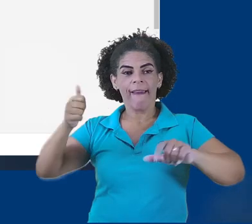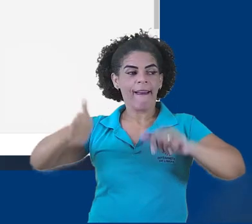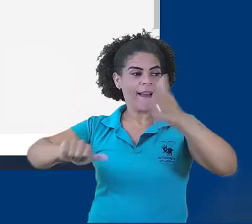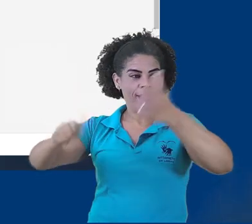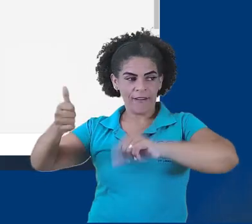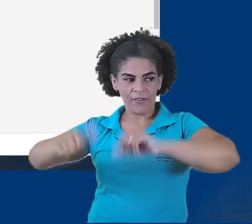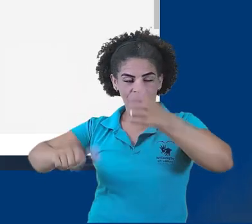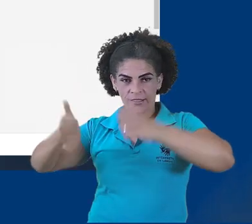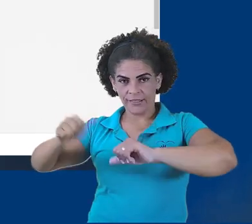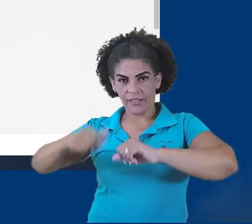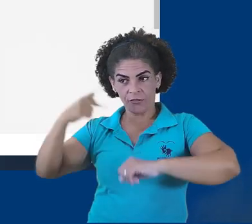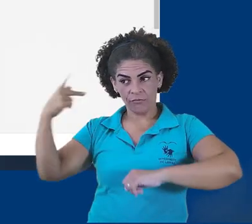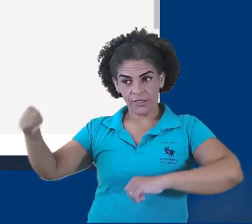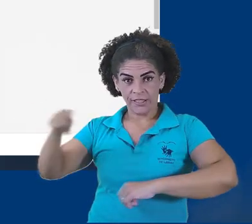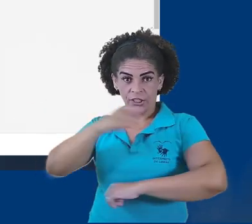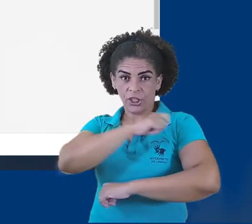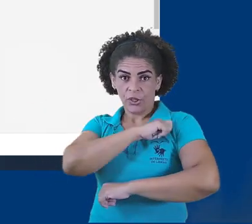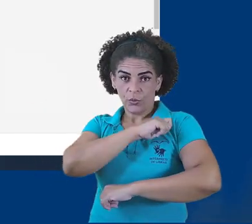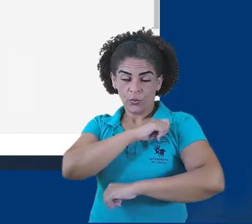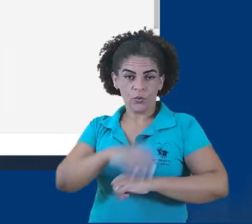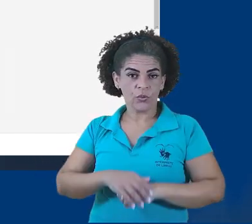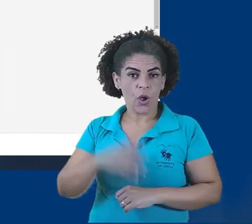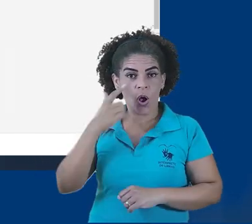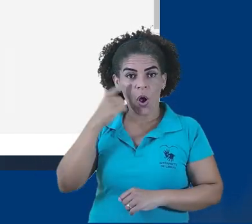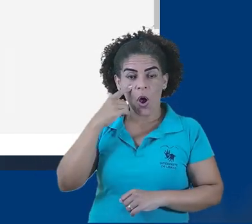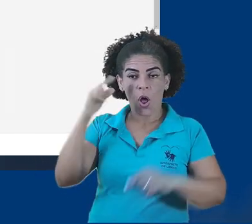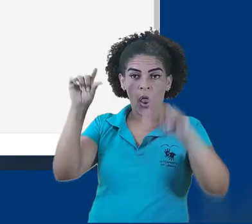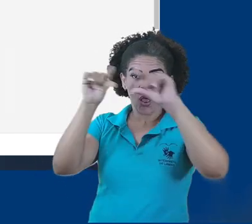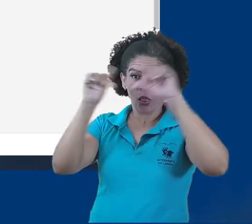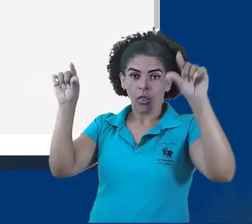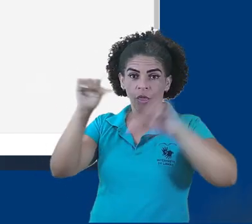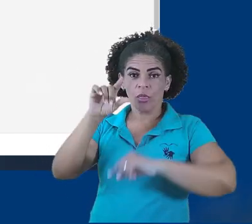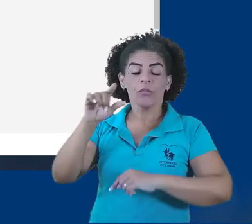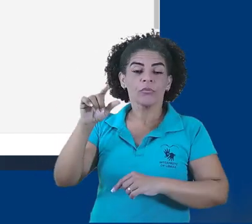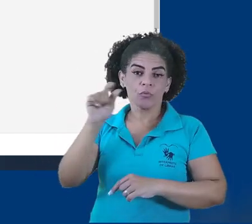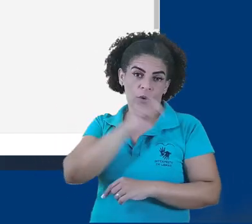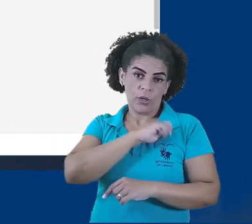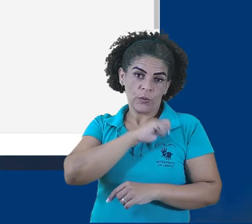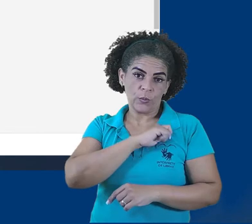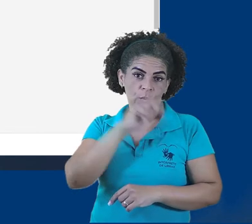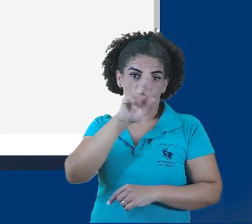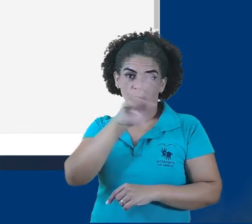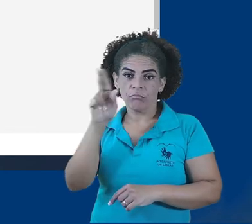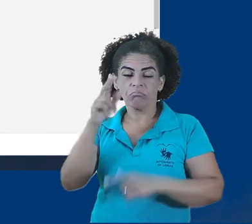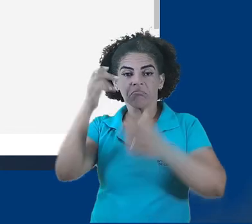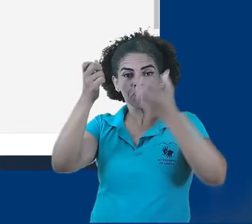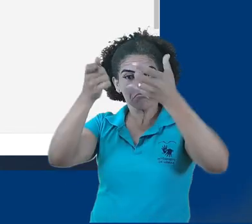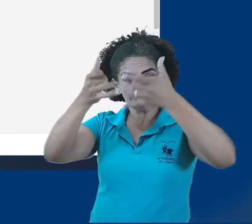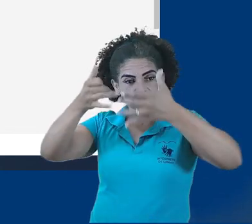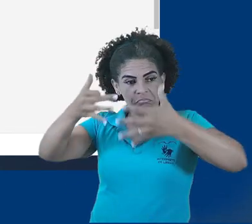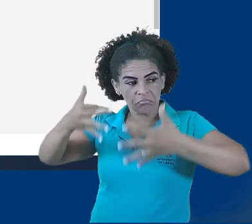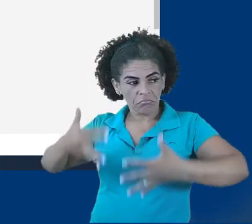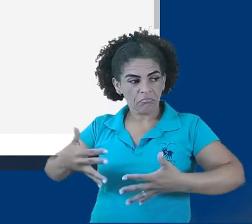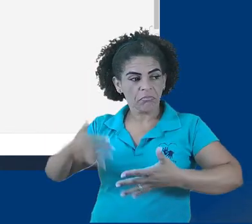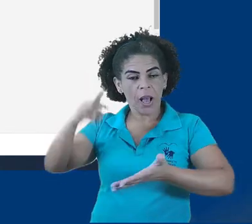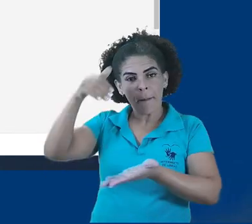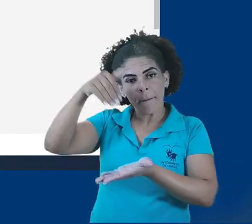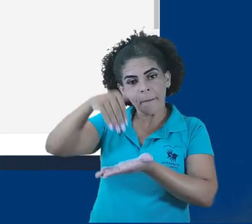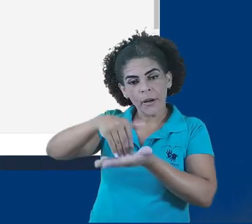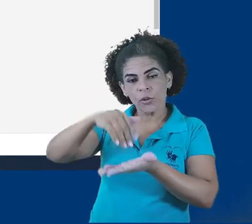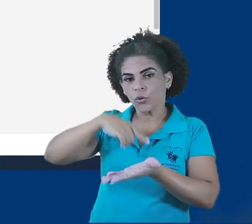página de avaliação deste aluno. Repare que no topo eu tenho os dados do aluno que estou avaliando, menu de navegação,